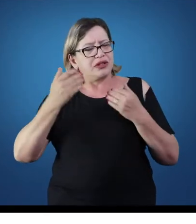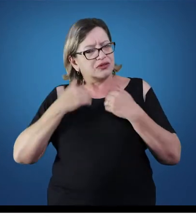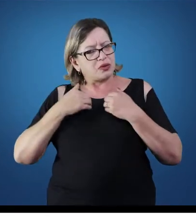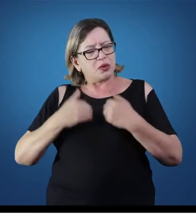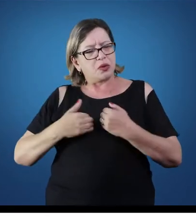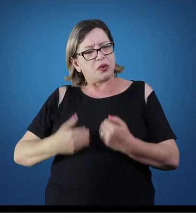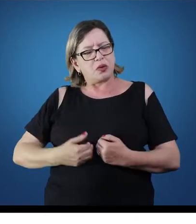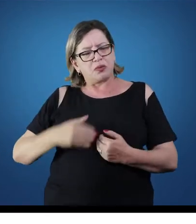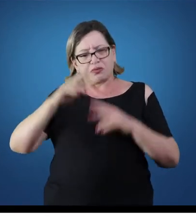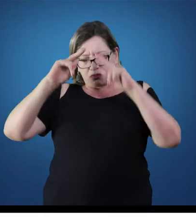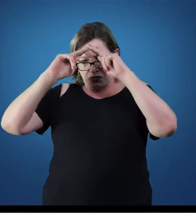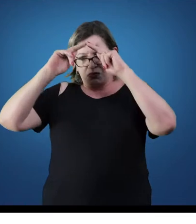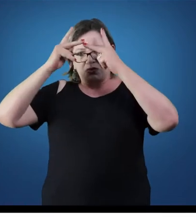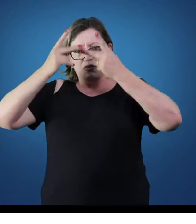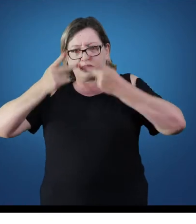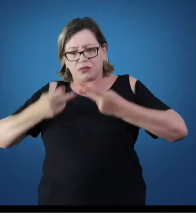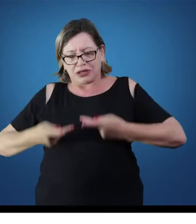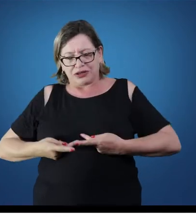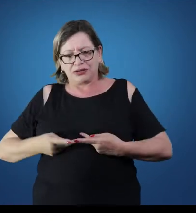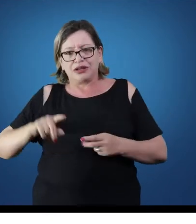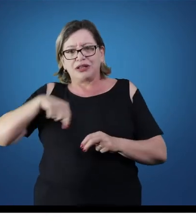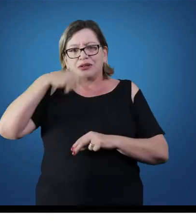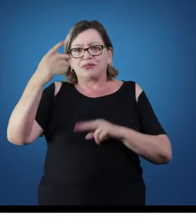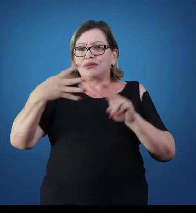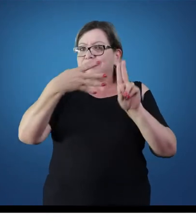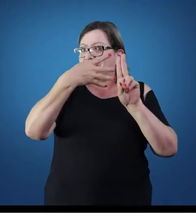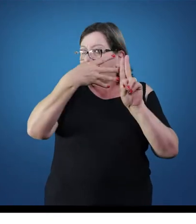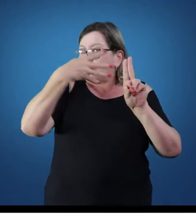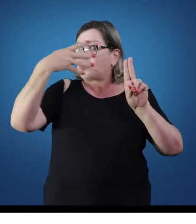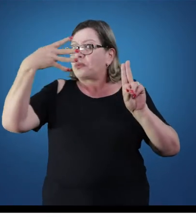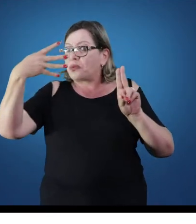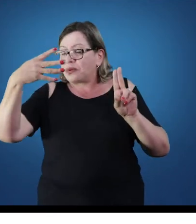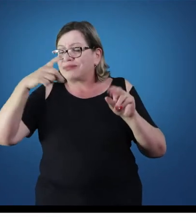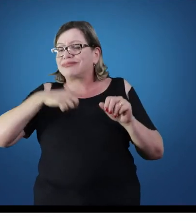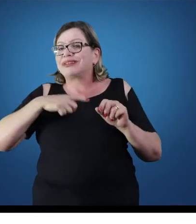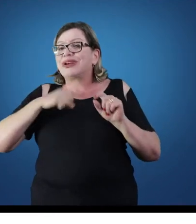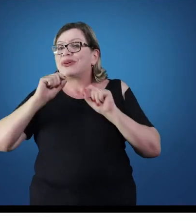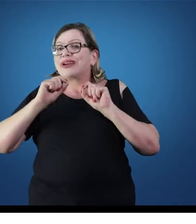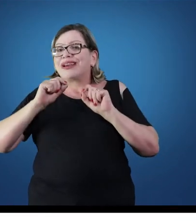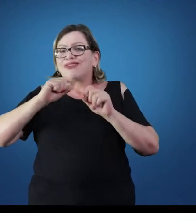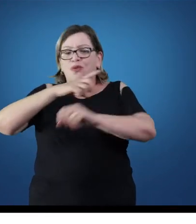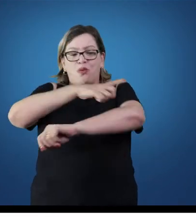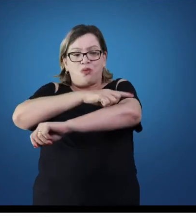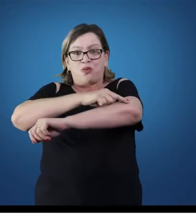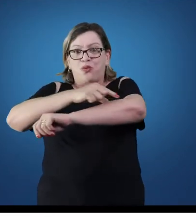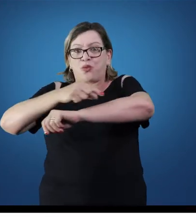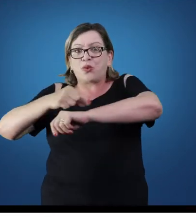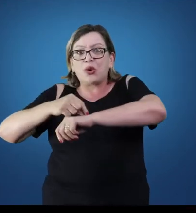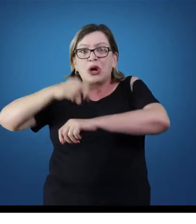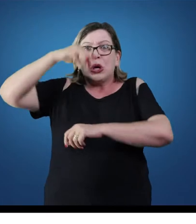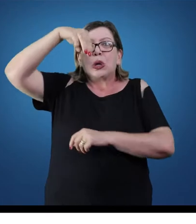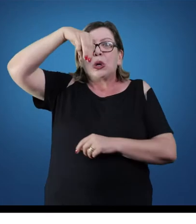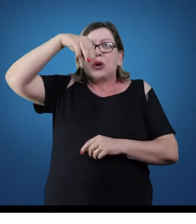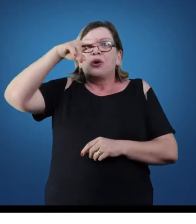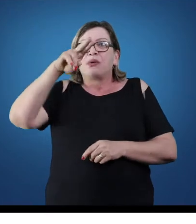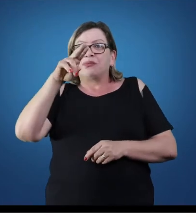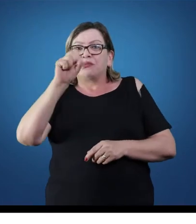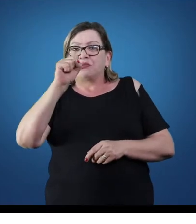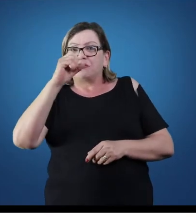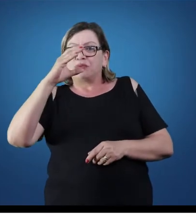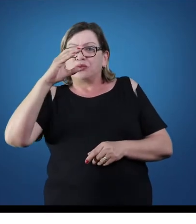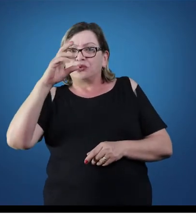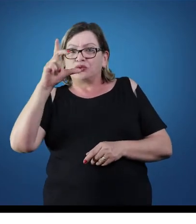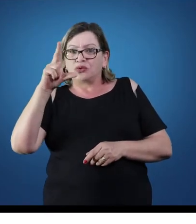humano. Na unidade 4 nós vamos passar para músculos. Passando para músculos a gente vai juntar tudo que a gente teve até agora,